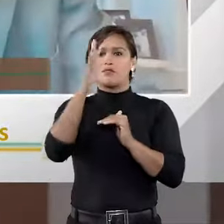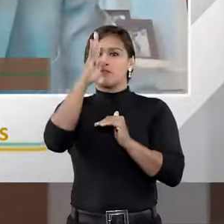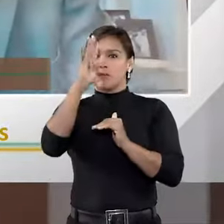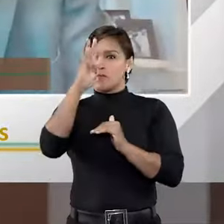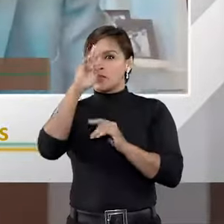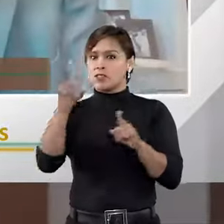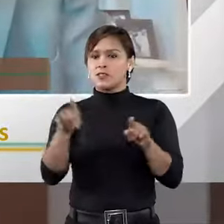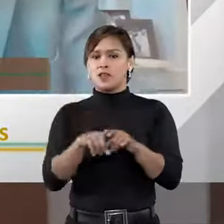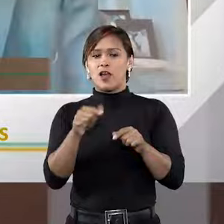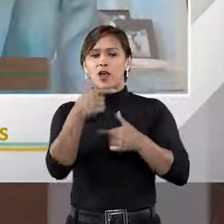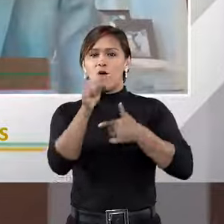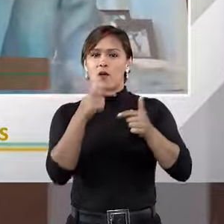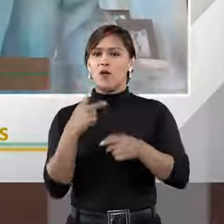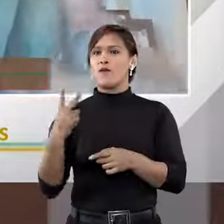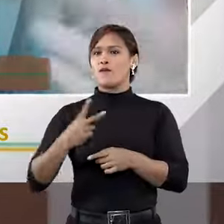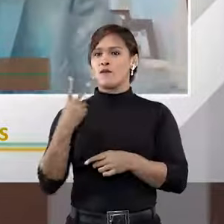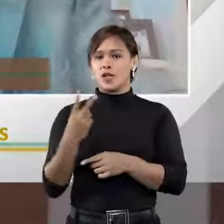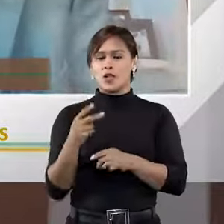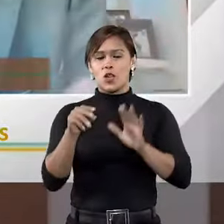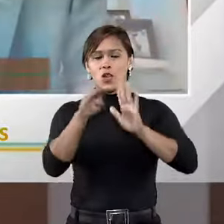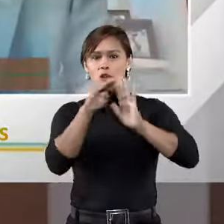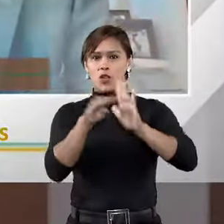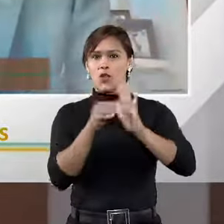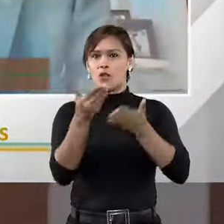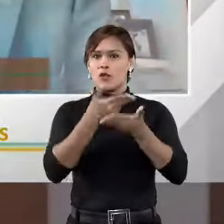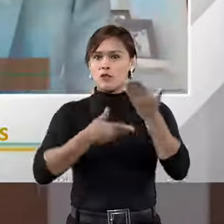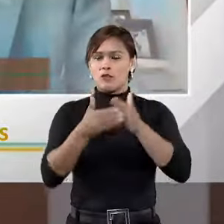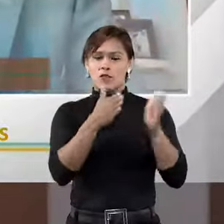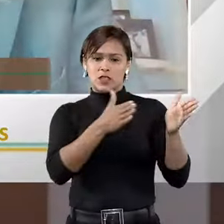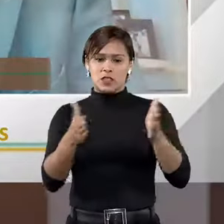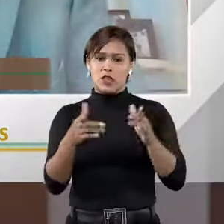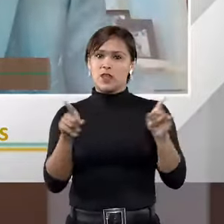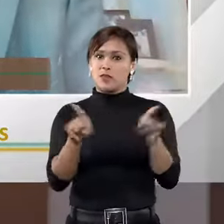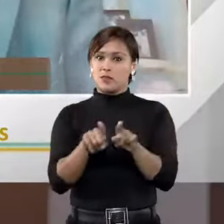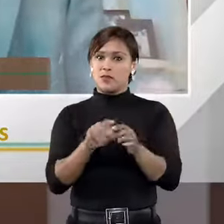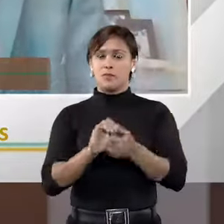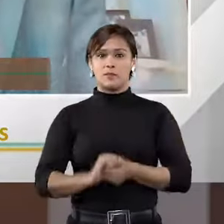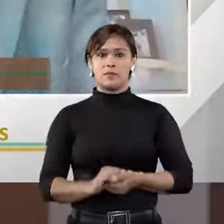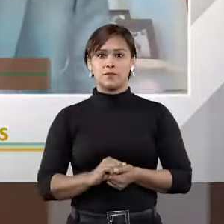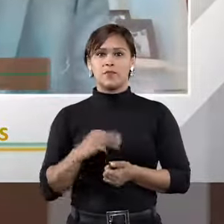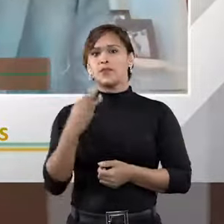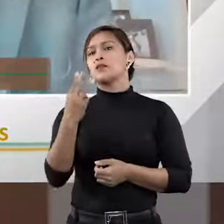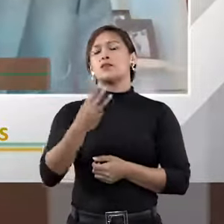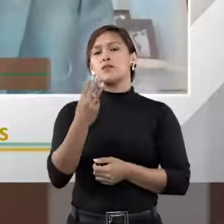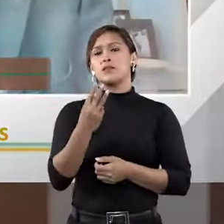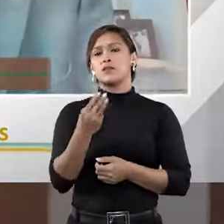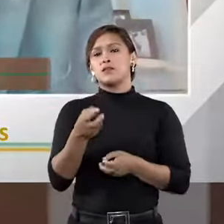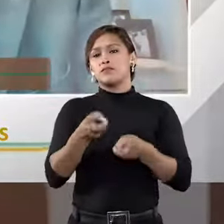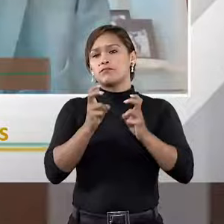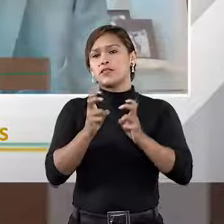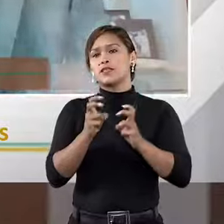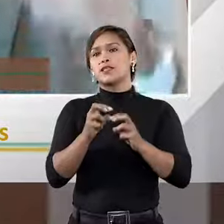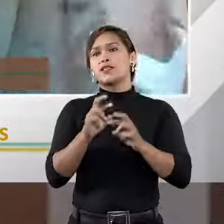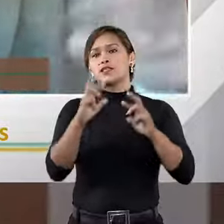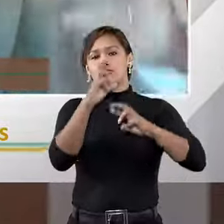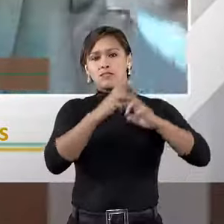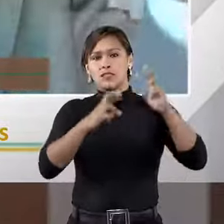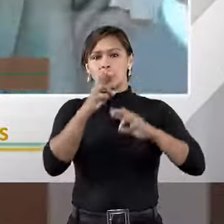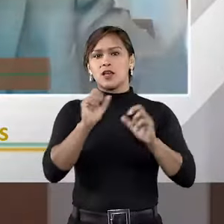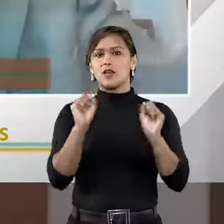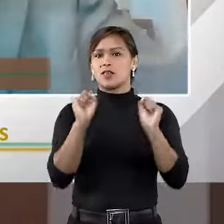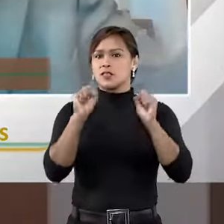considera outros valores, outros fatores também, tempo, etc. Uma terceira observação que eu faria é que sim, são